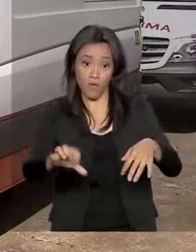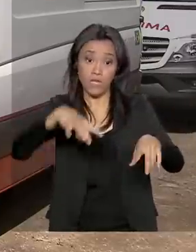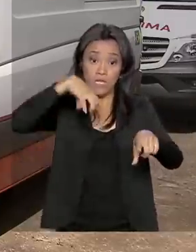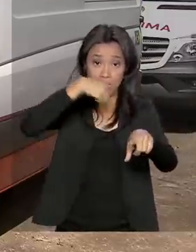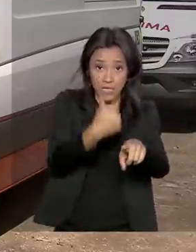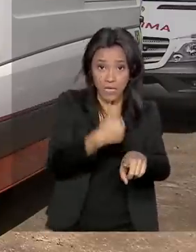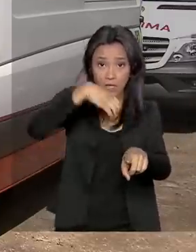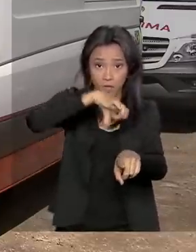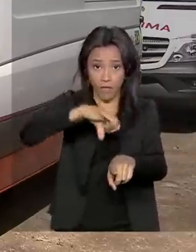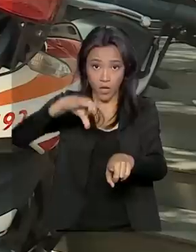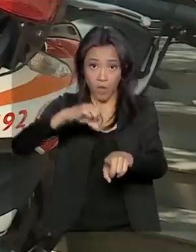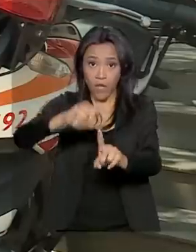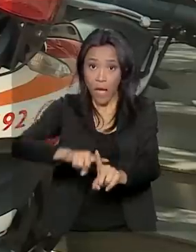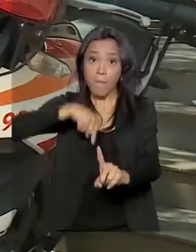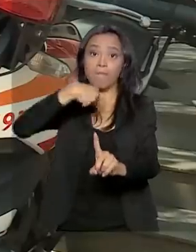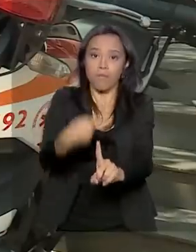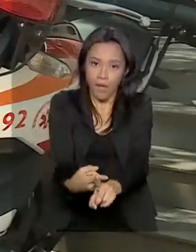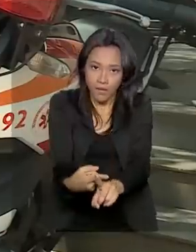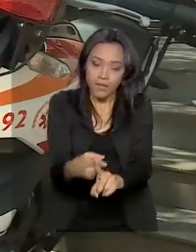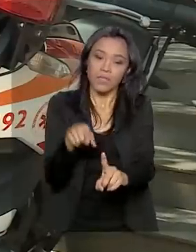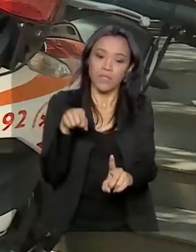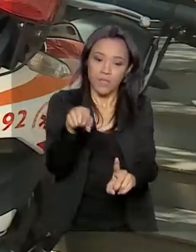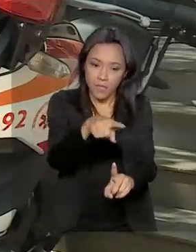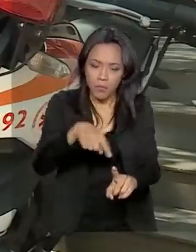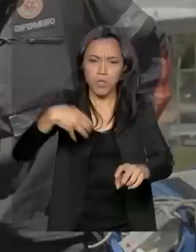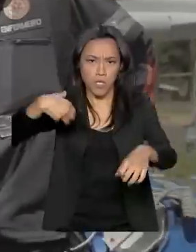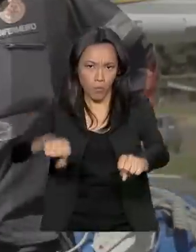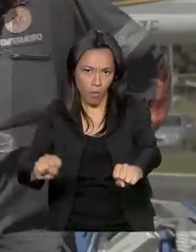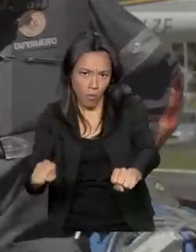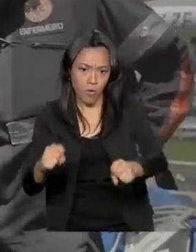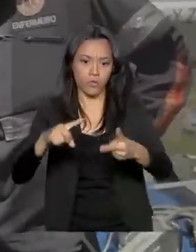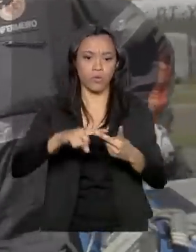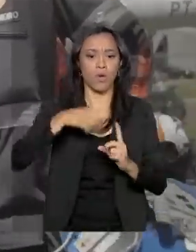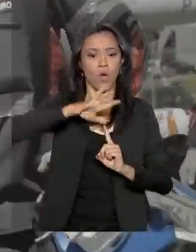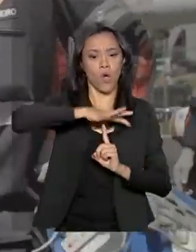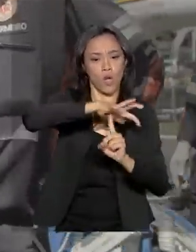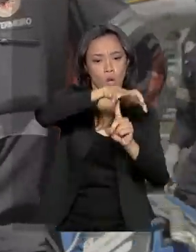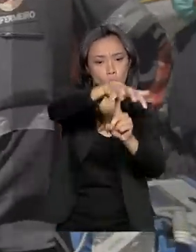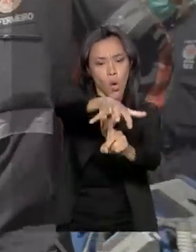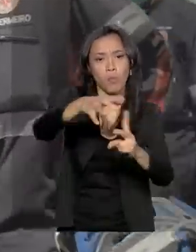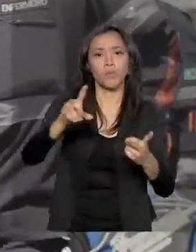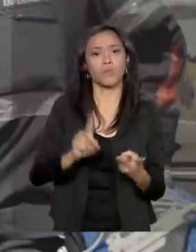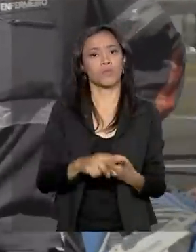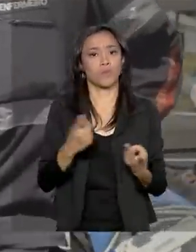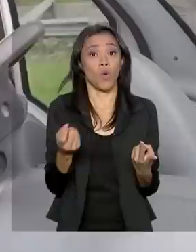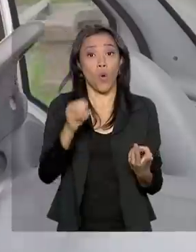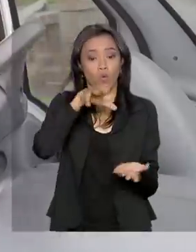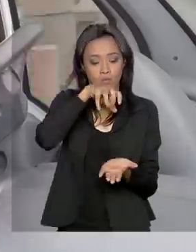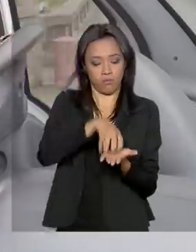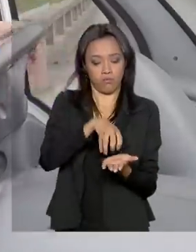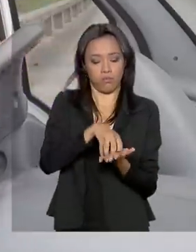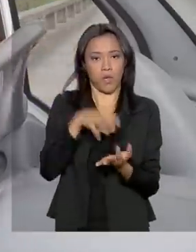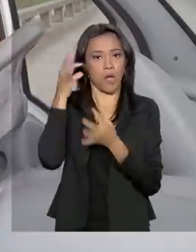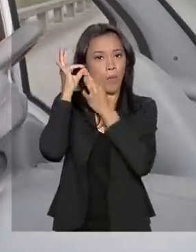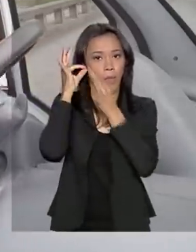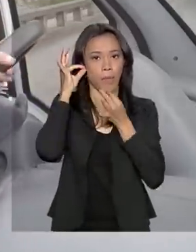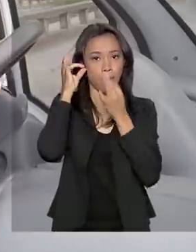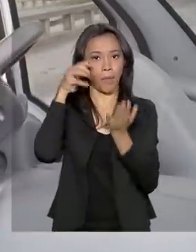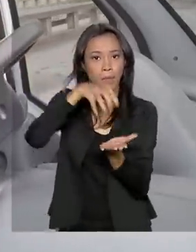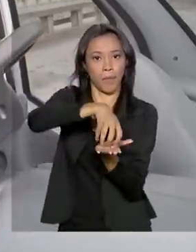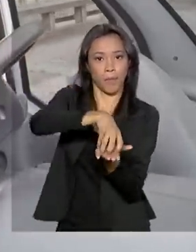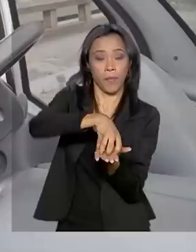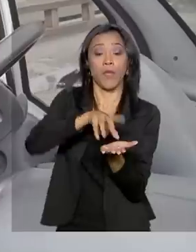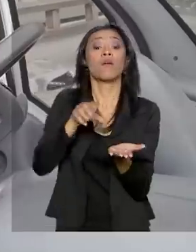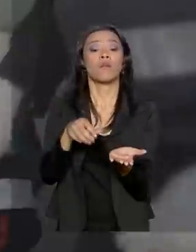unidades a mais, que podem ser motolâncias, helicópteros ou centrais de regulação. Atualmente, o SAMU